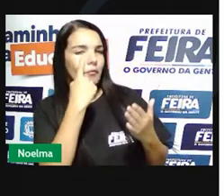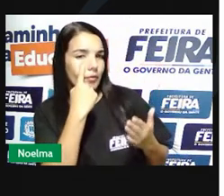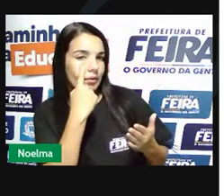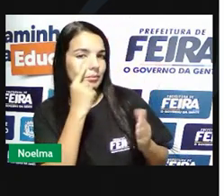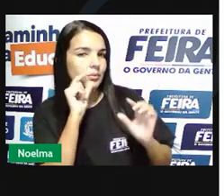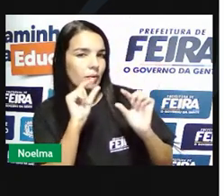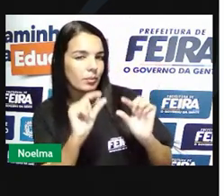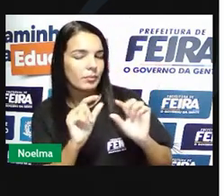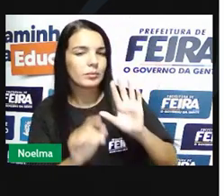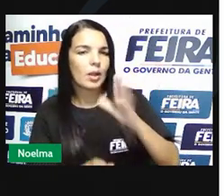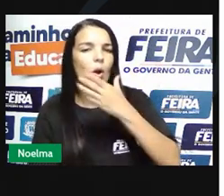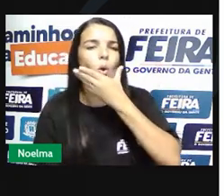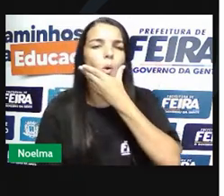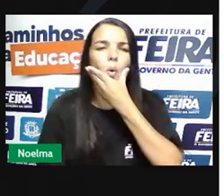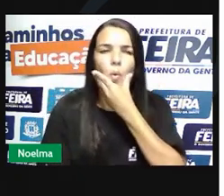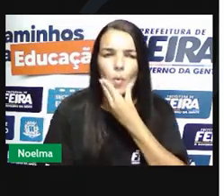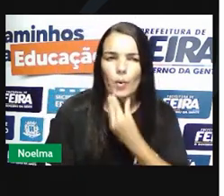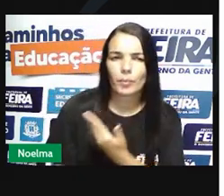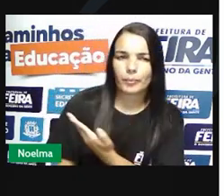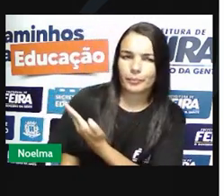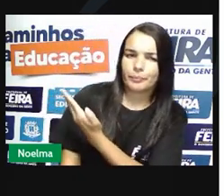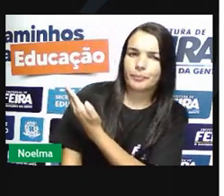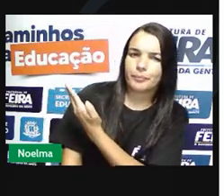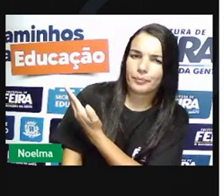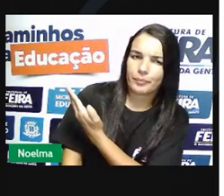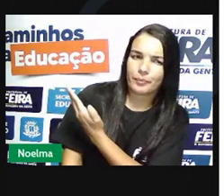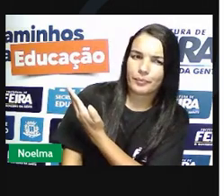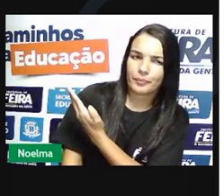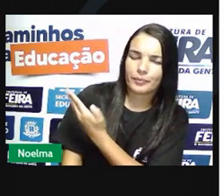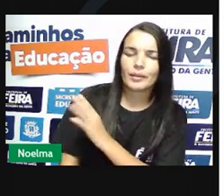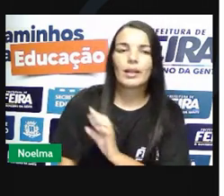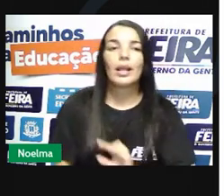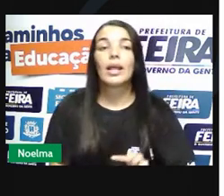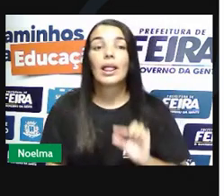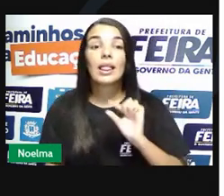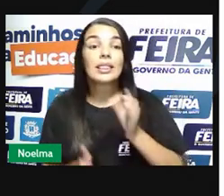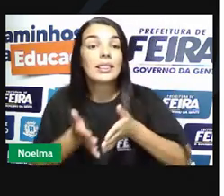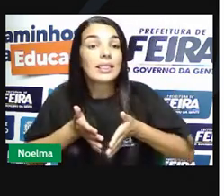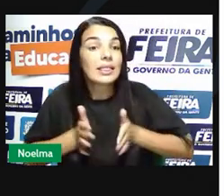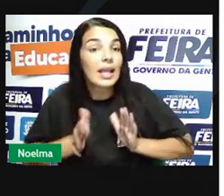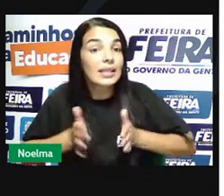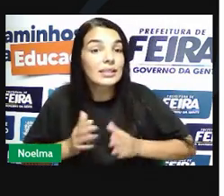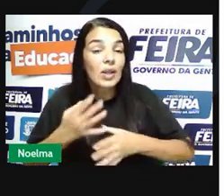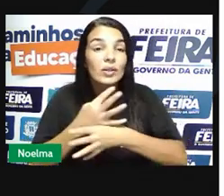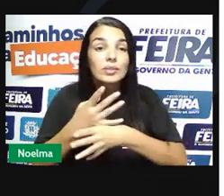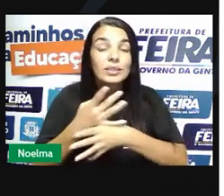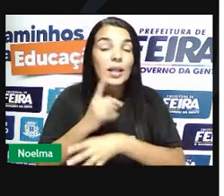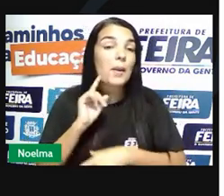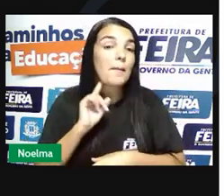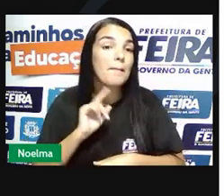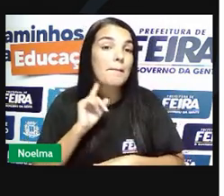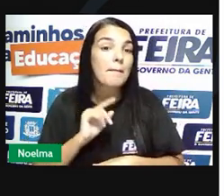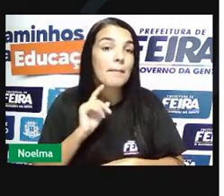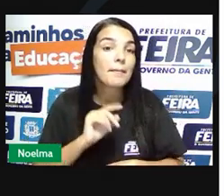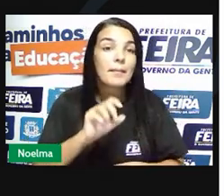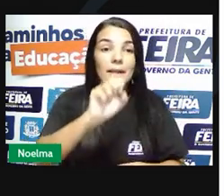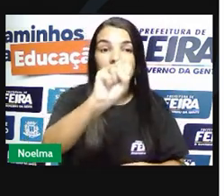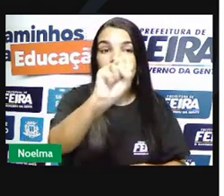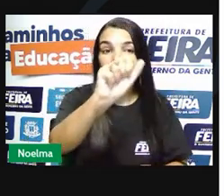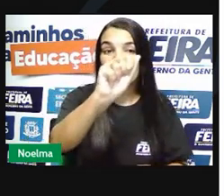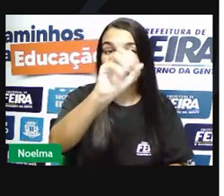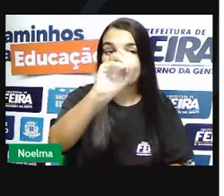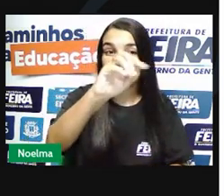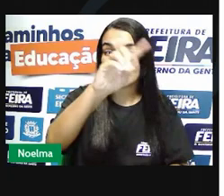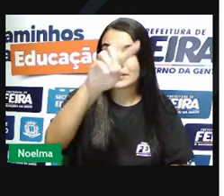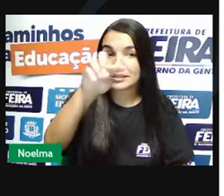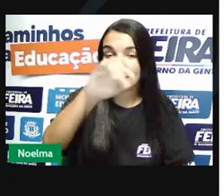Joaquim José da Silva Xavier ou Tiradentes nasceu na cidade mineira de São João